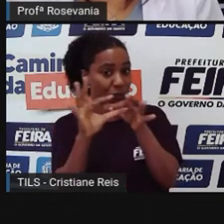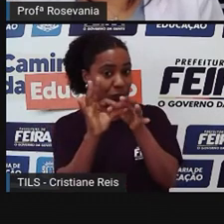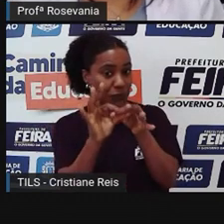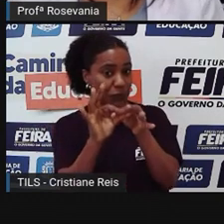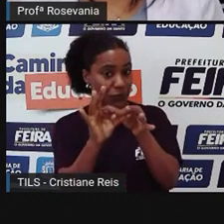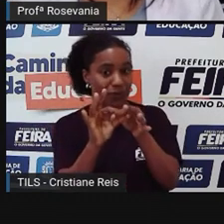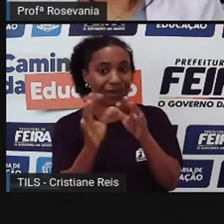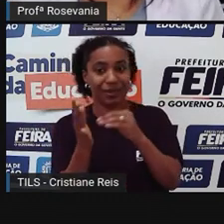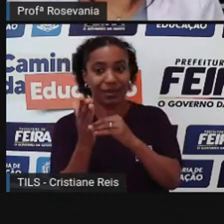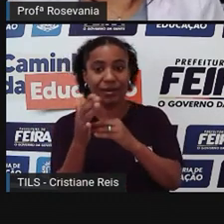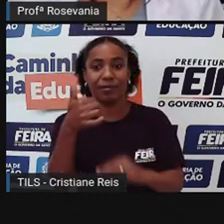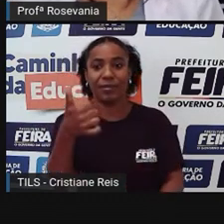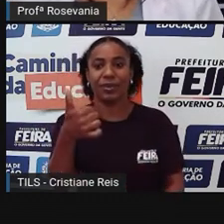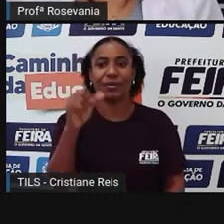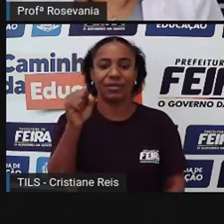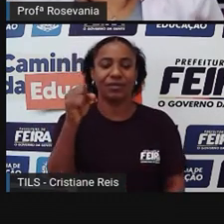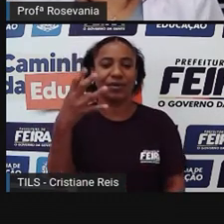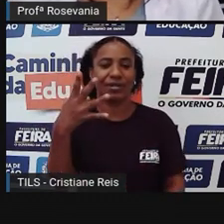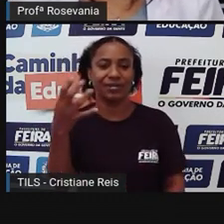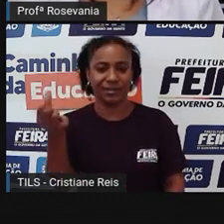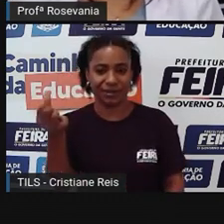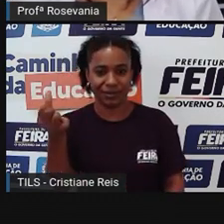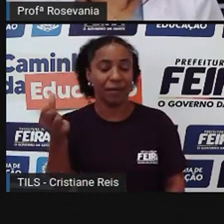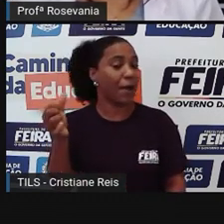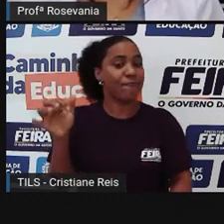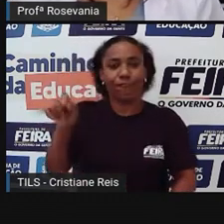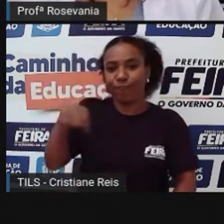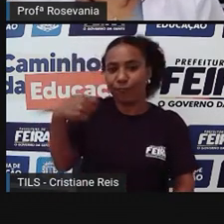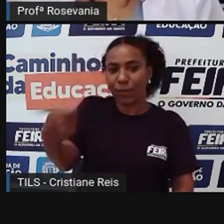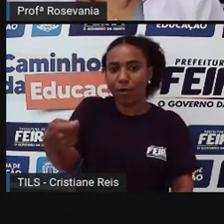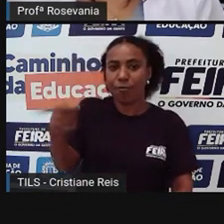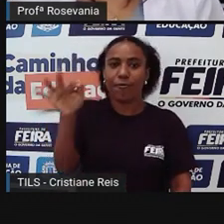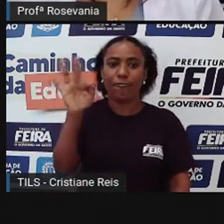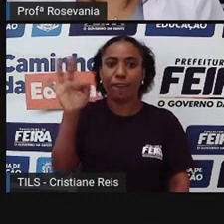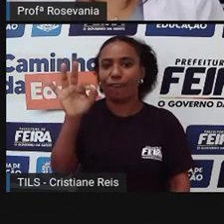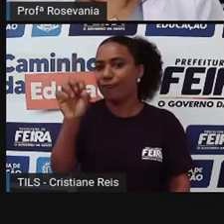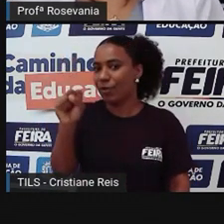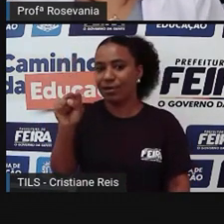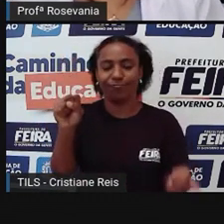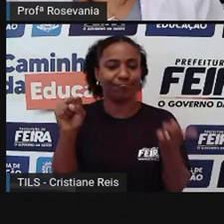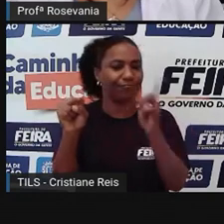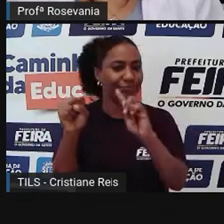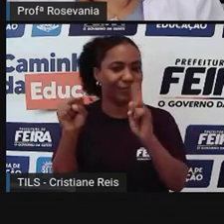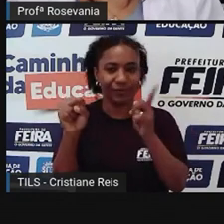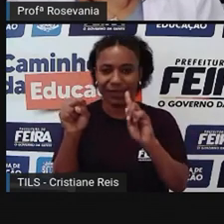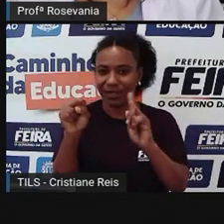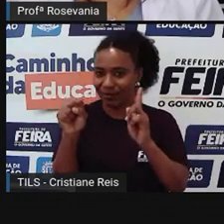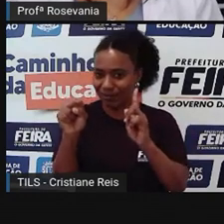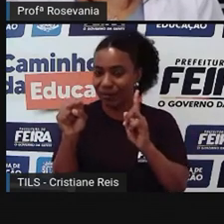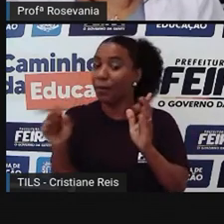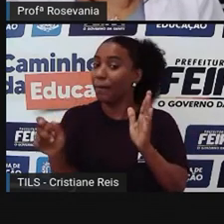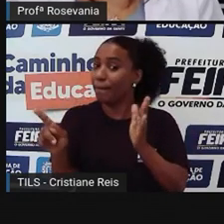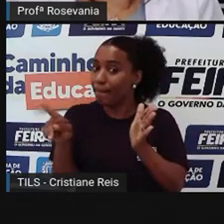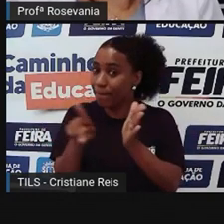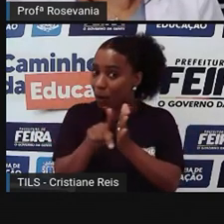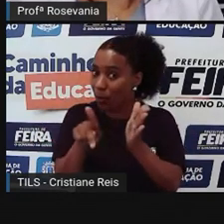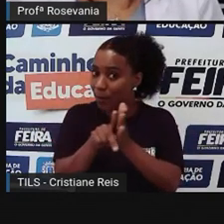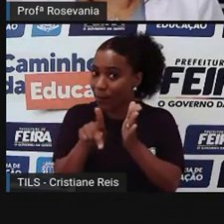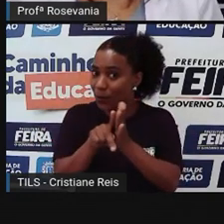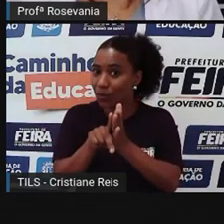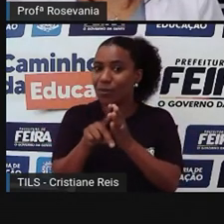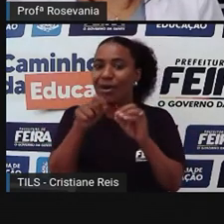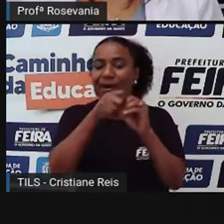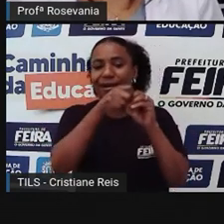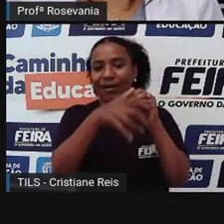não era bem a cidade de Feira de Santana. era, né, esse povoado aí que pertencia à Cachoeira. São José